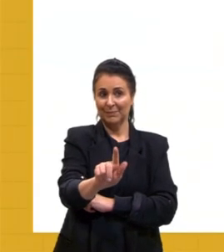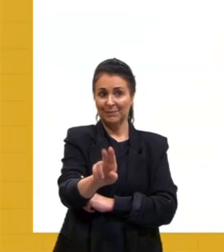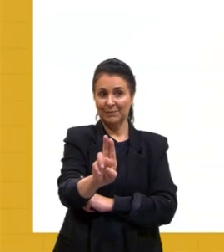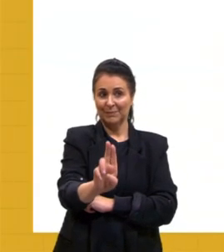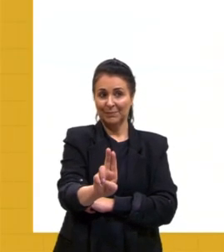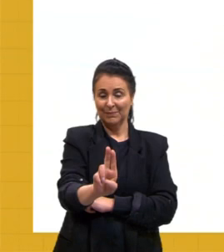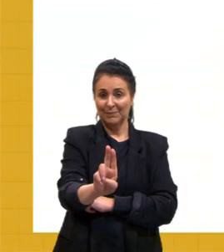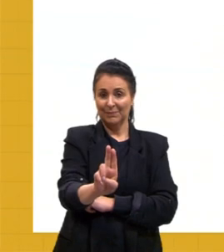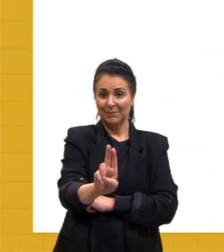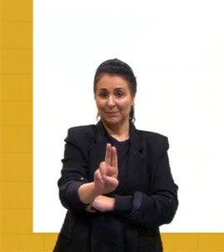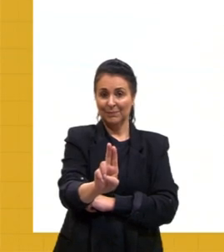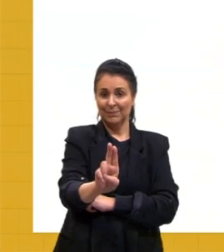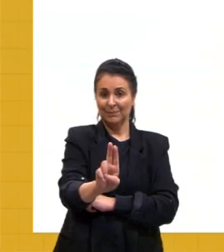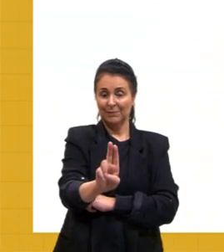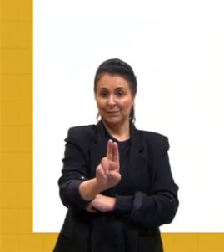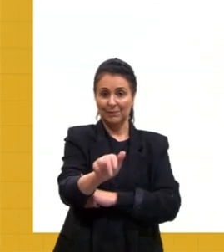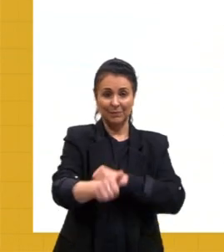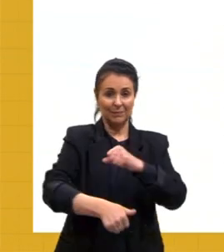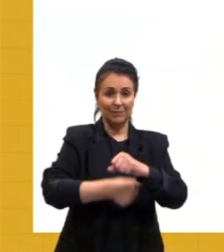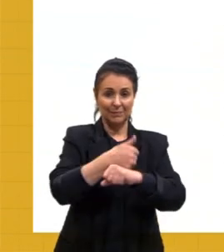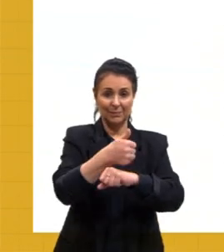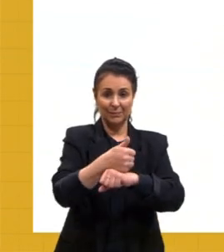substituindo o G por C.